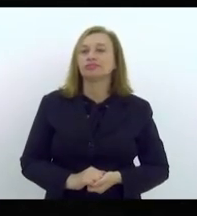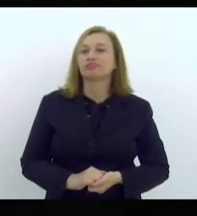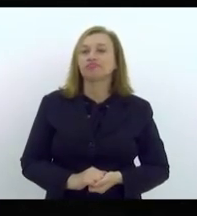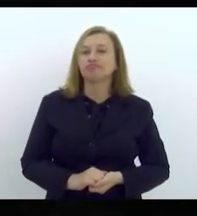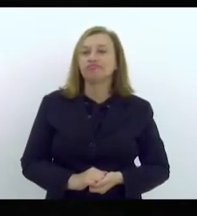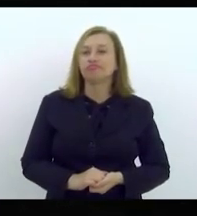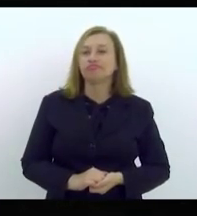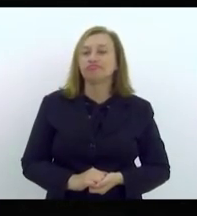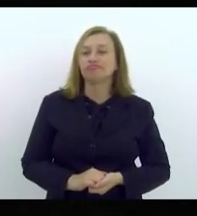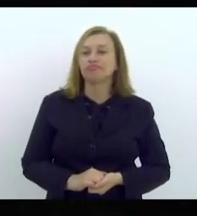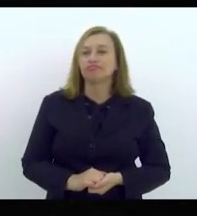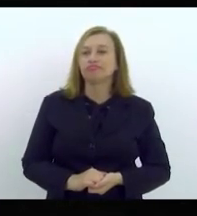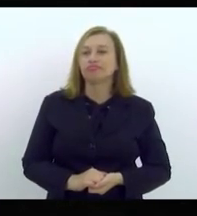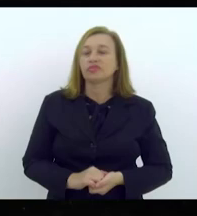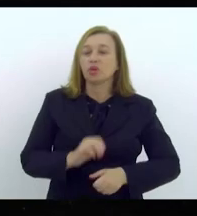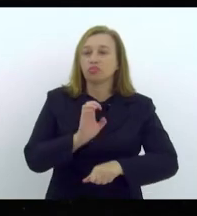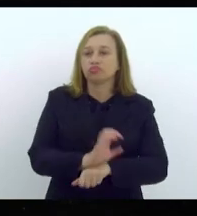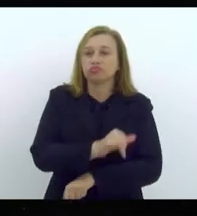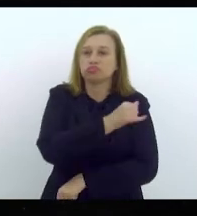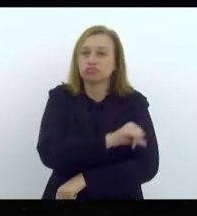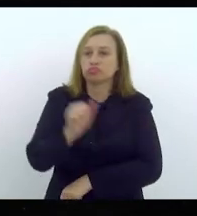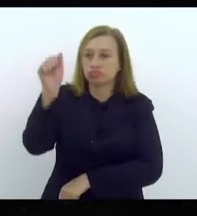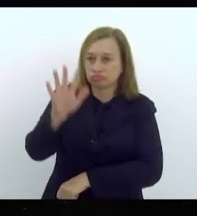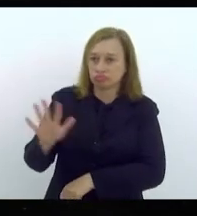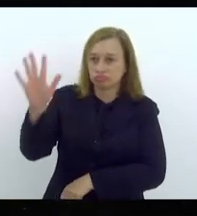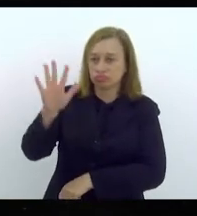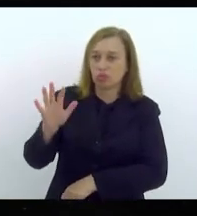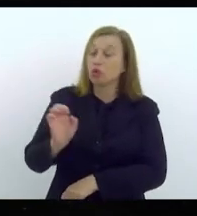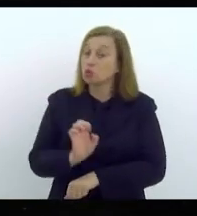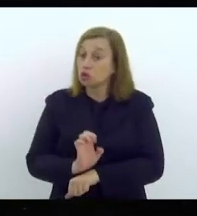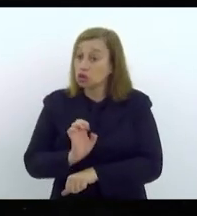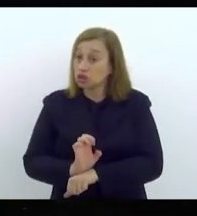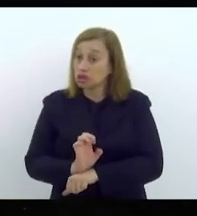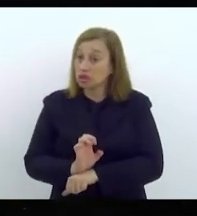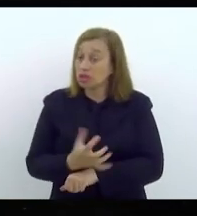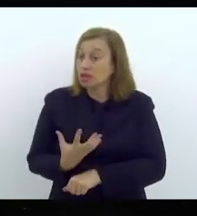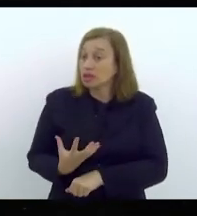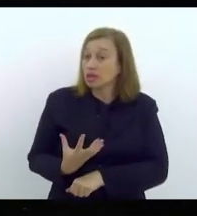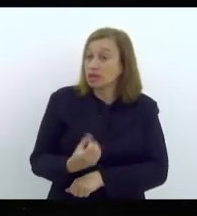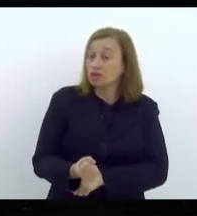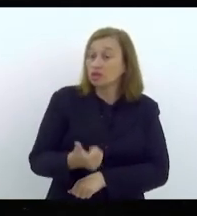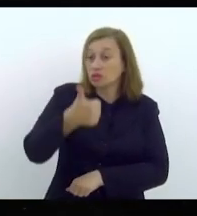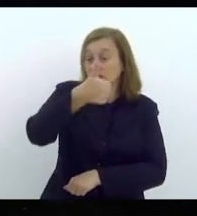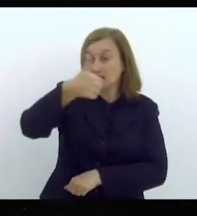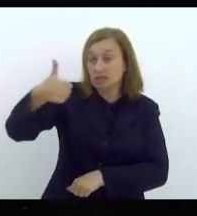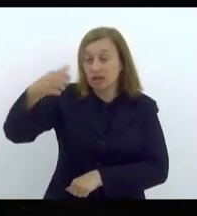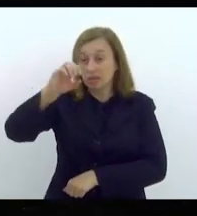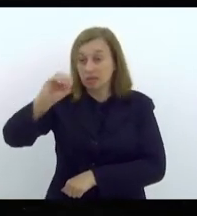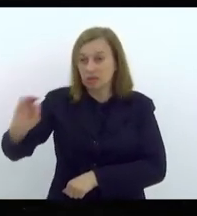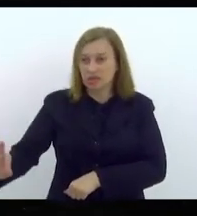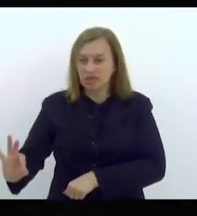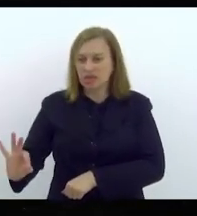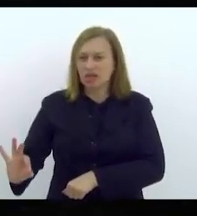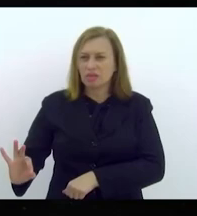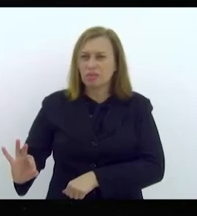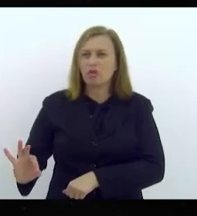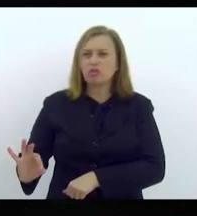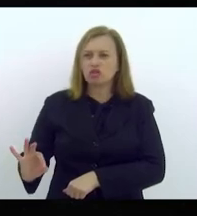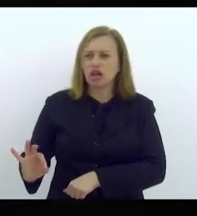Janeiro como um todo ter sido um Estado que aderiu 100% à lei Paulo Gustavo.